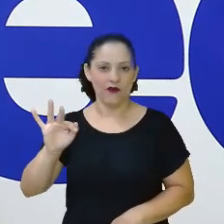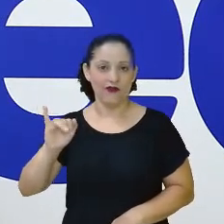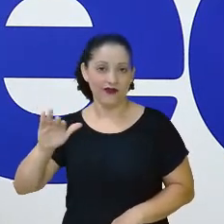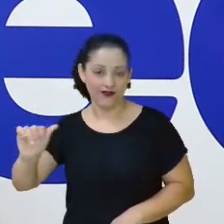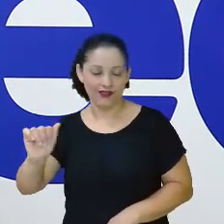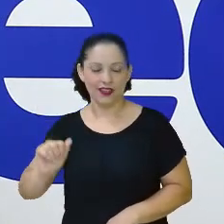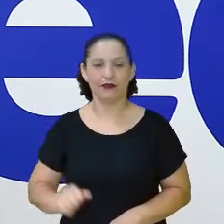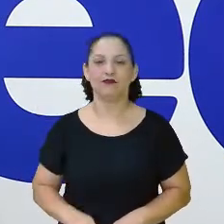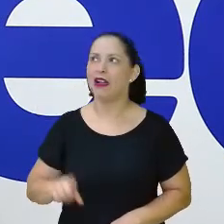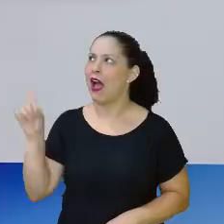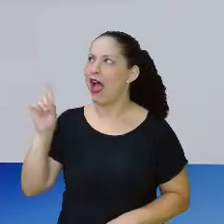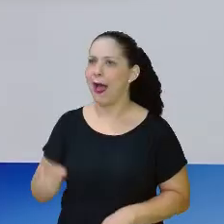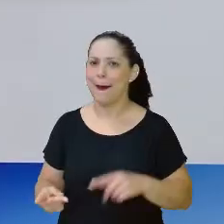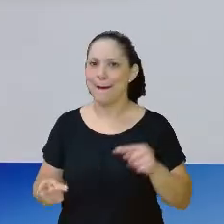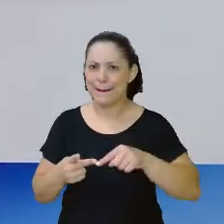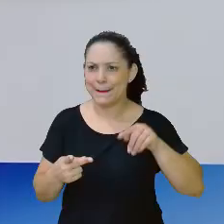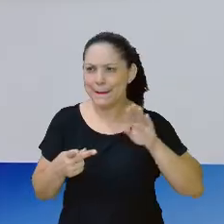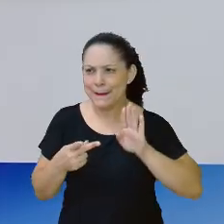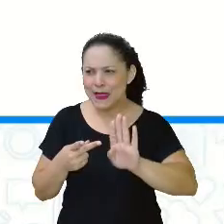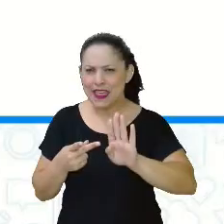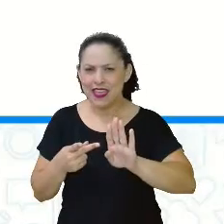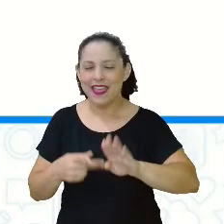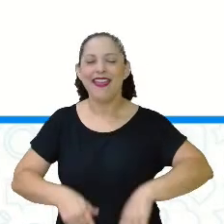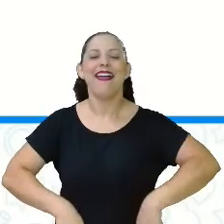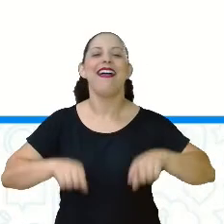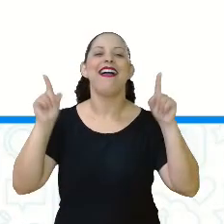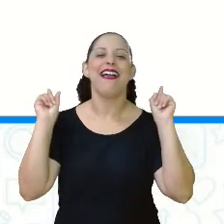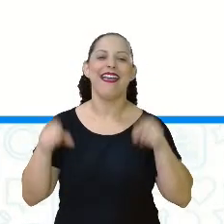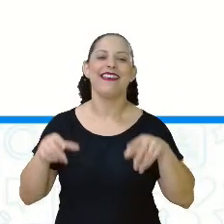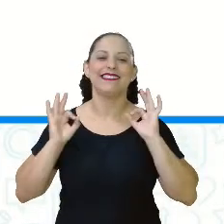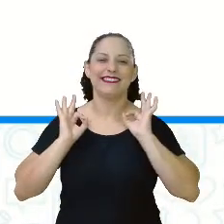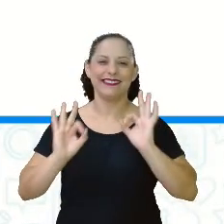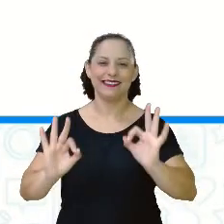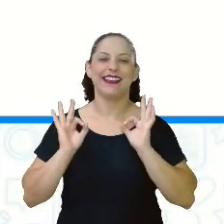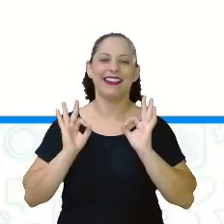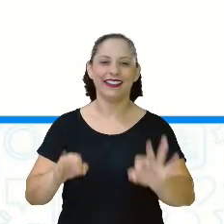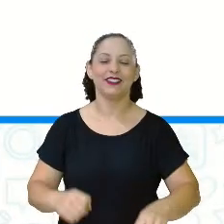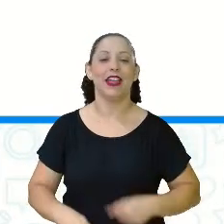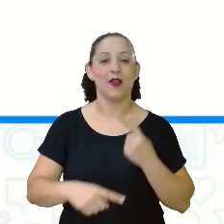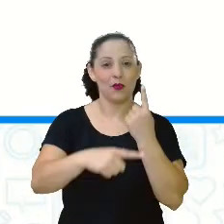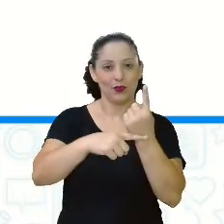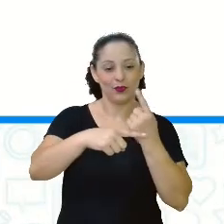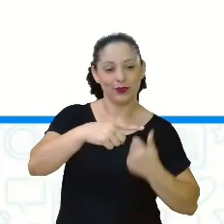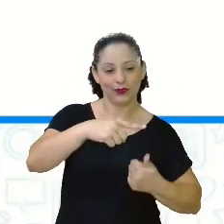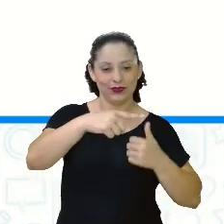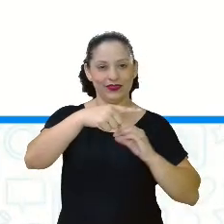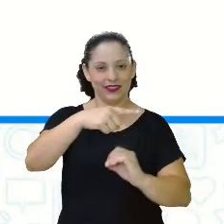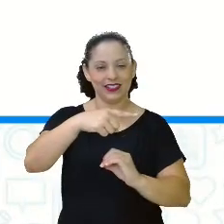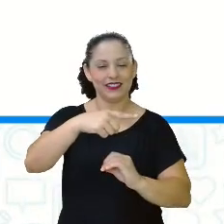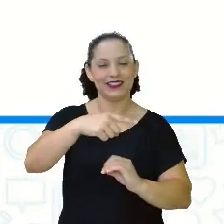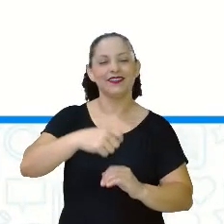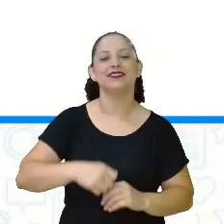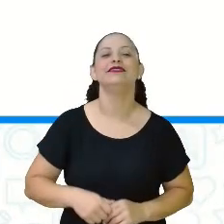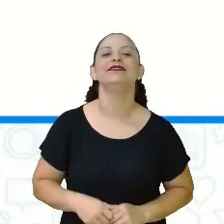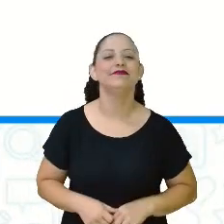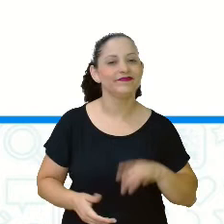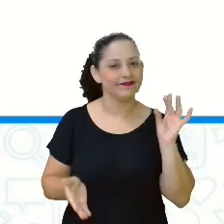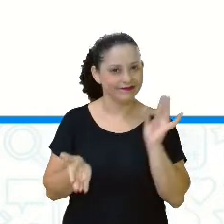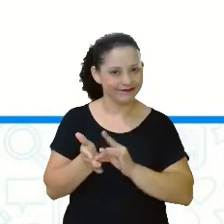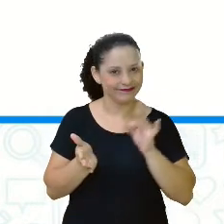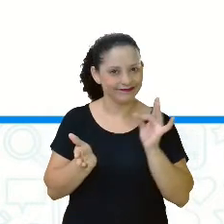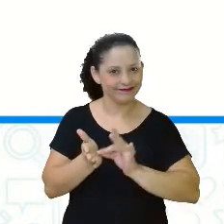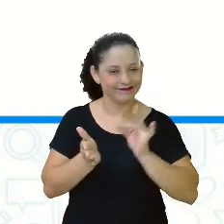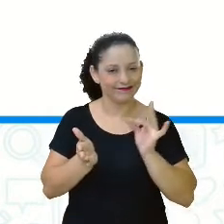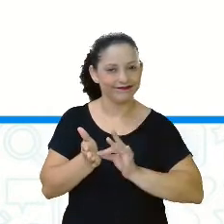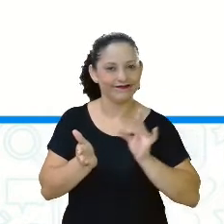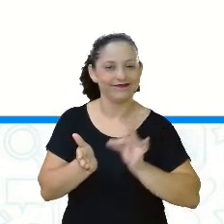Letra B, confere aí, Regina. Isso, gente. É um décimo, uma parte dos 10, não